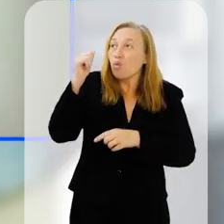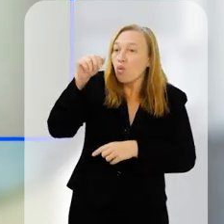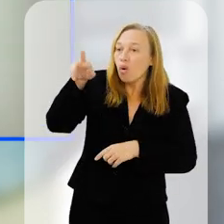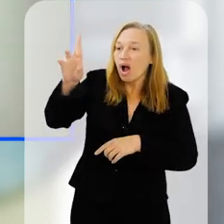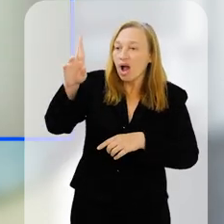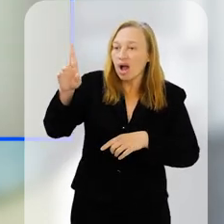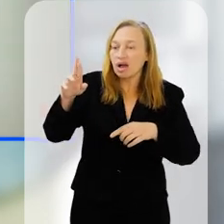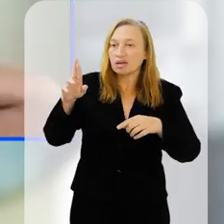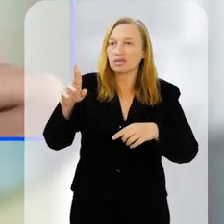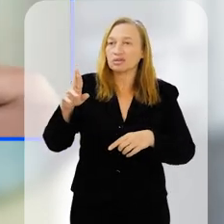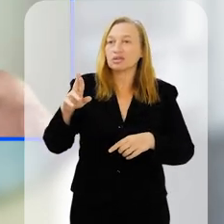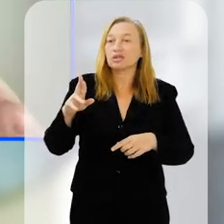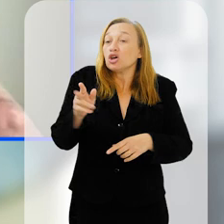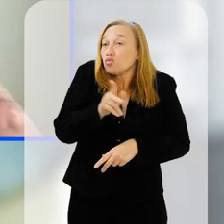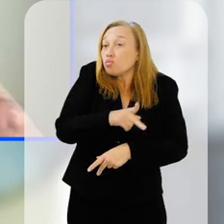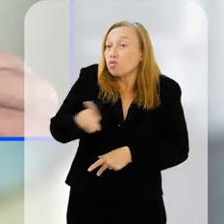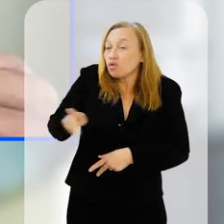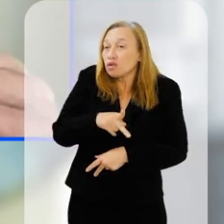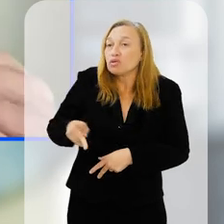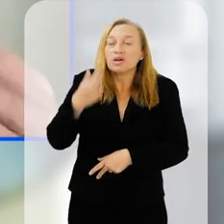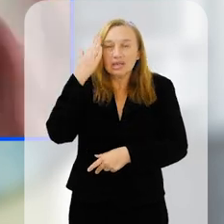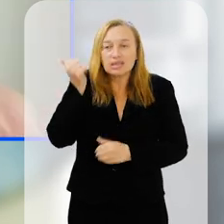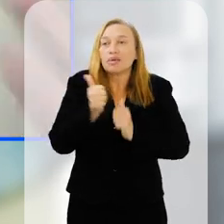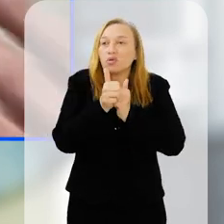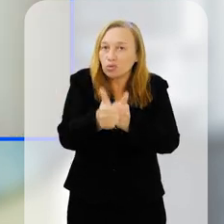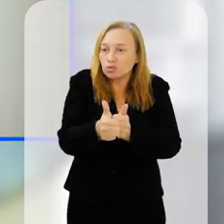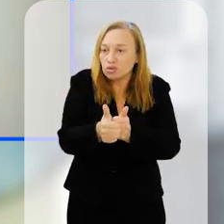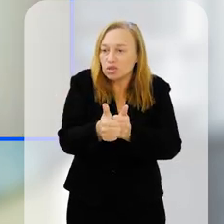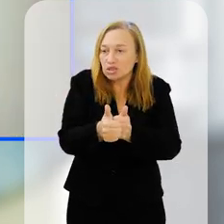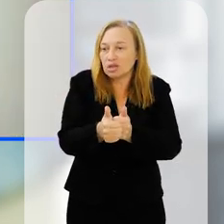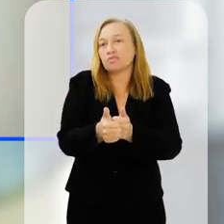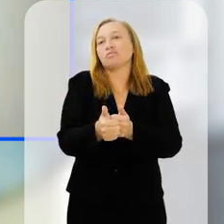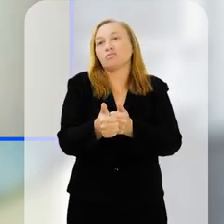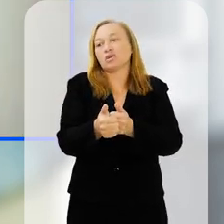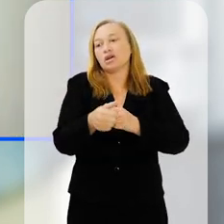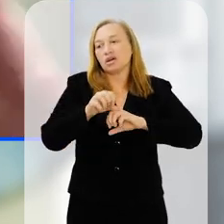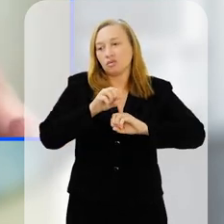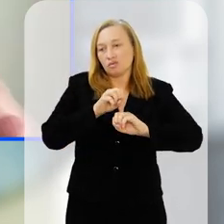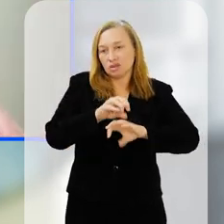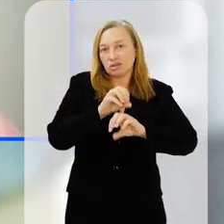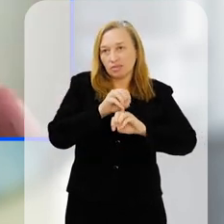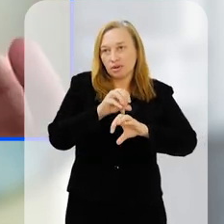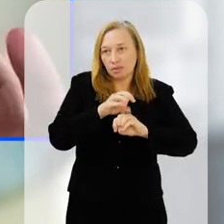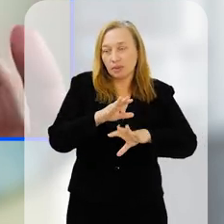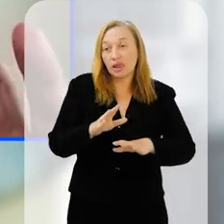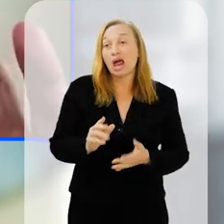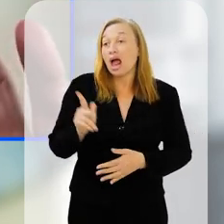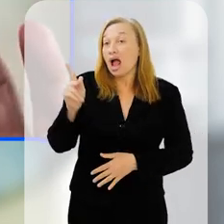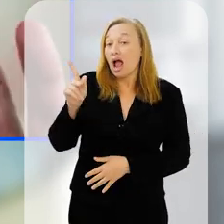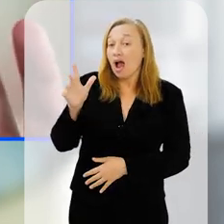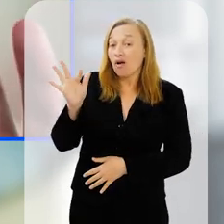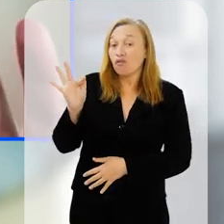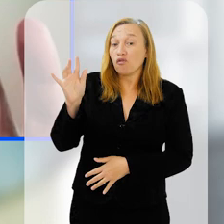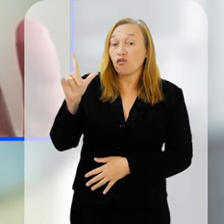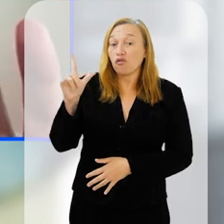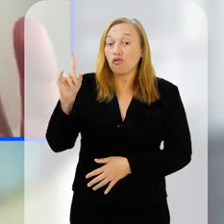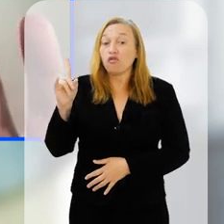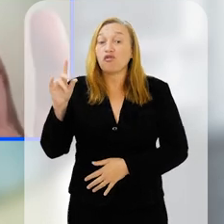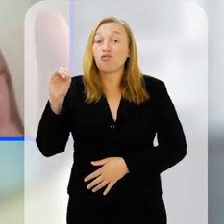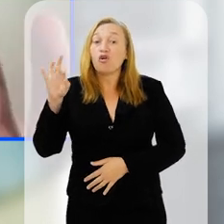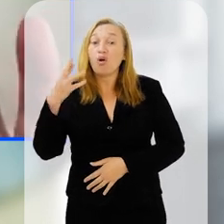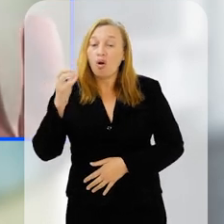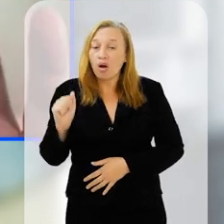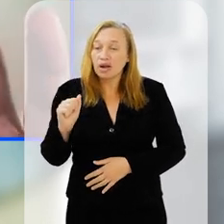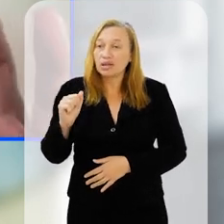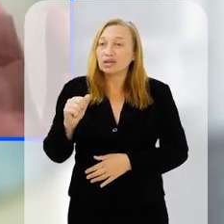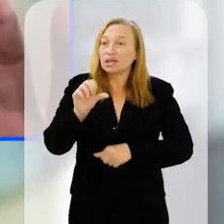e uma professora ou professor que sabe como conduzir o experimento. Então, a Flora, agora, nesse mestrado, ela está transformando esse